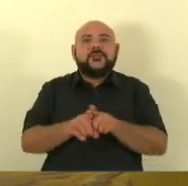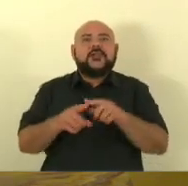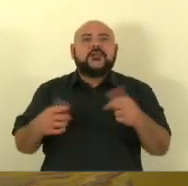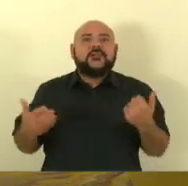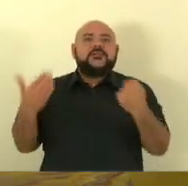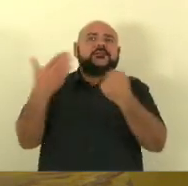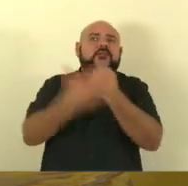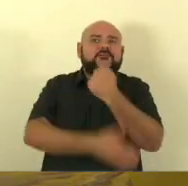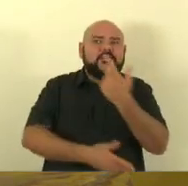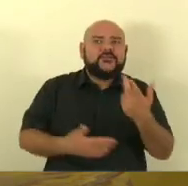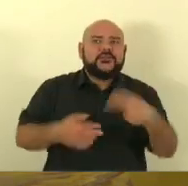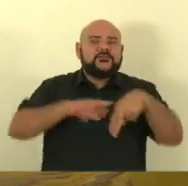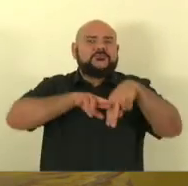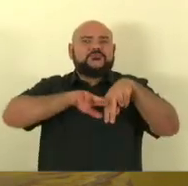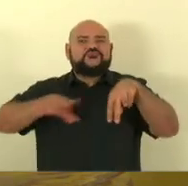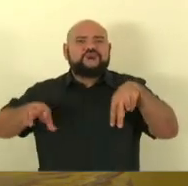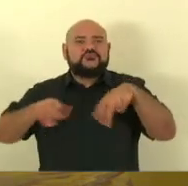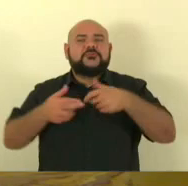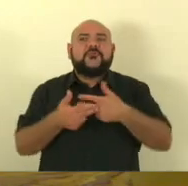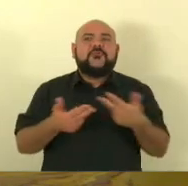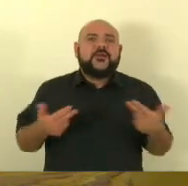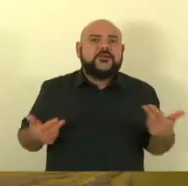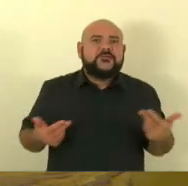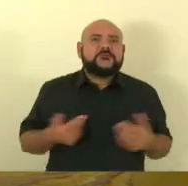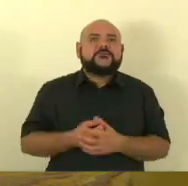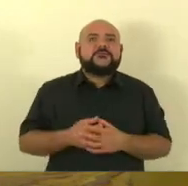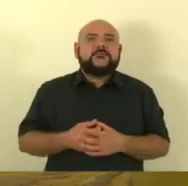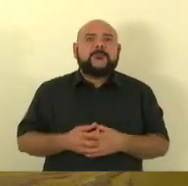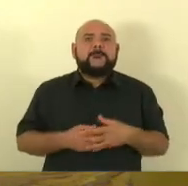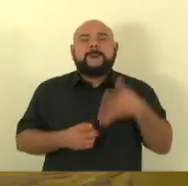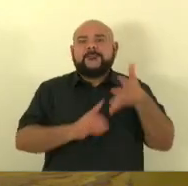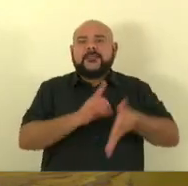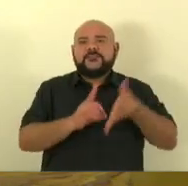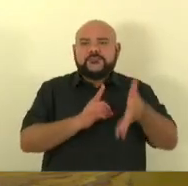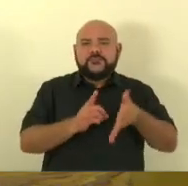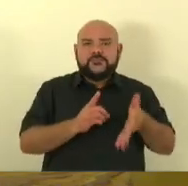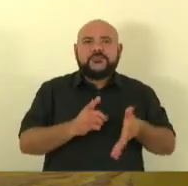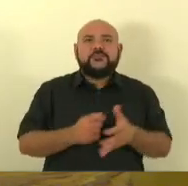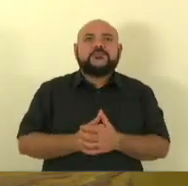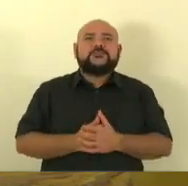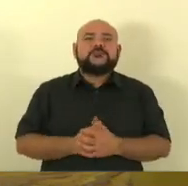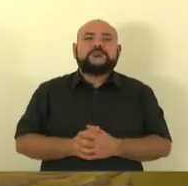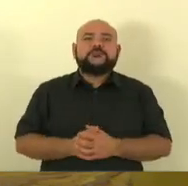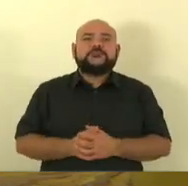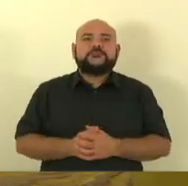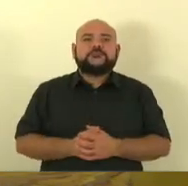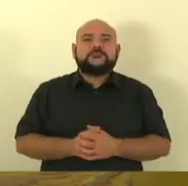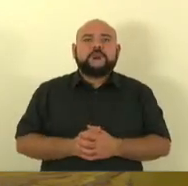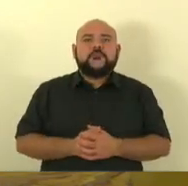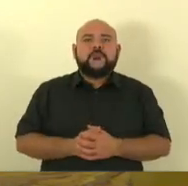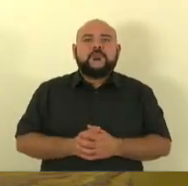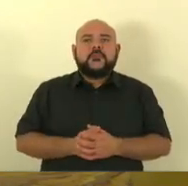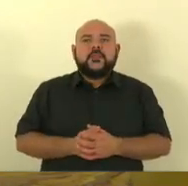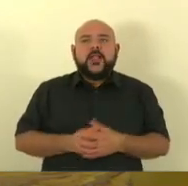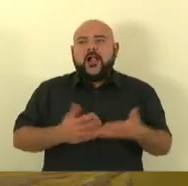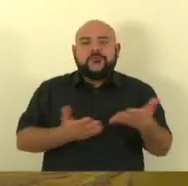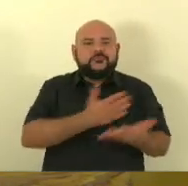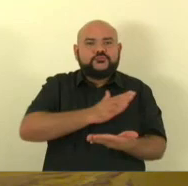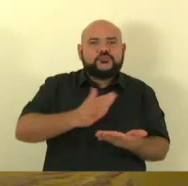mulheres. Houve discursos extremamente eloquentes,